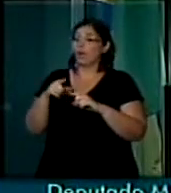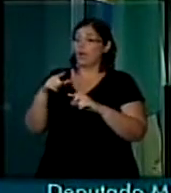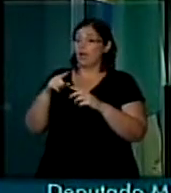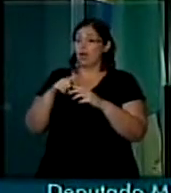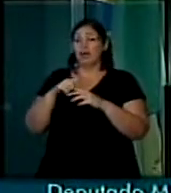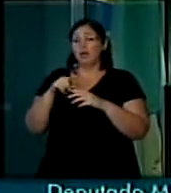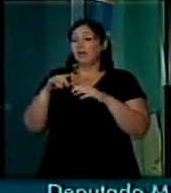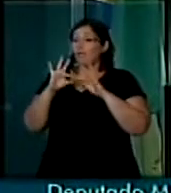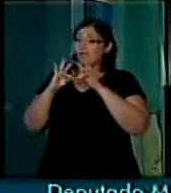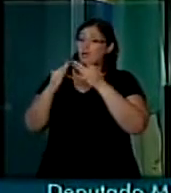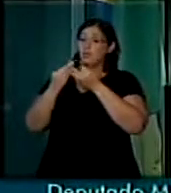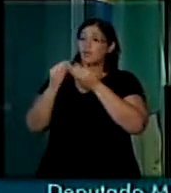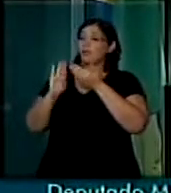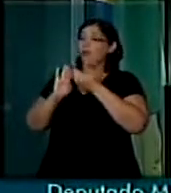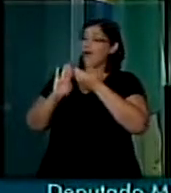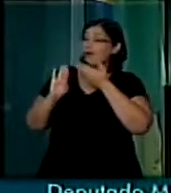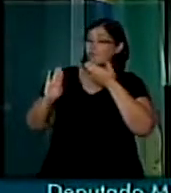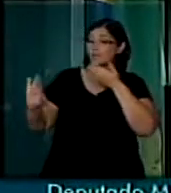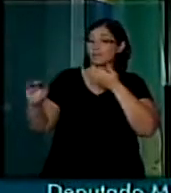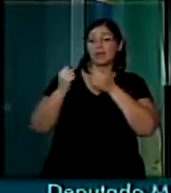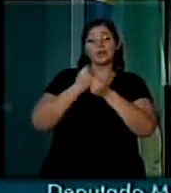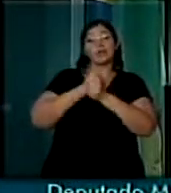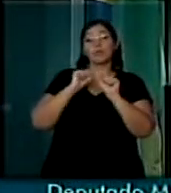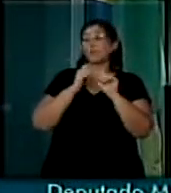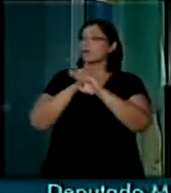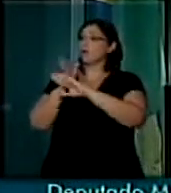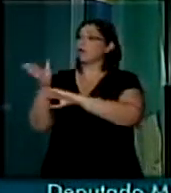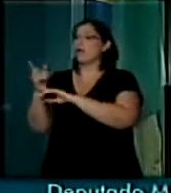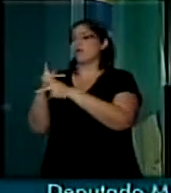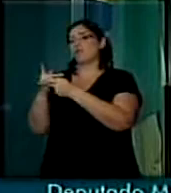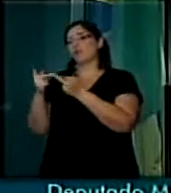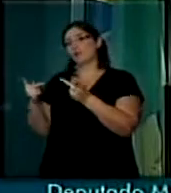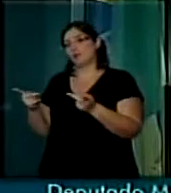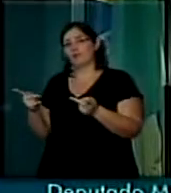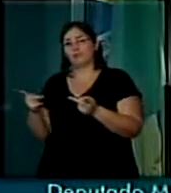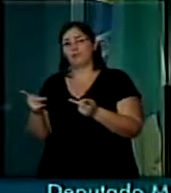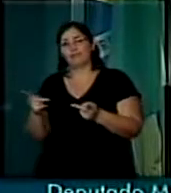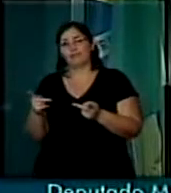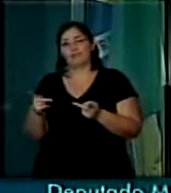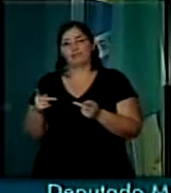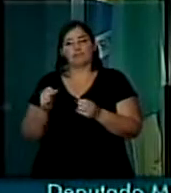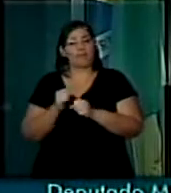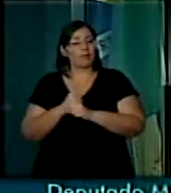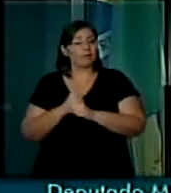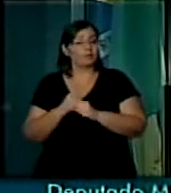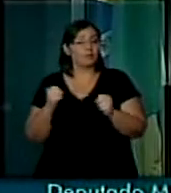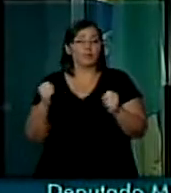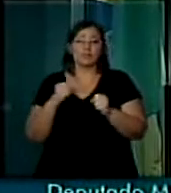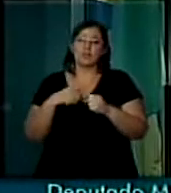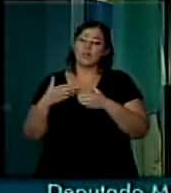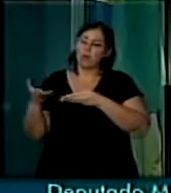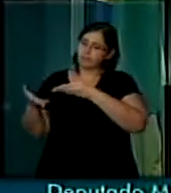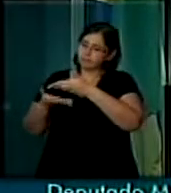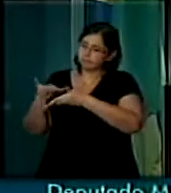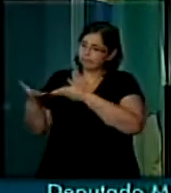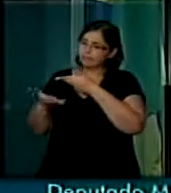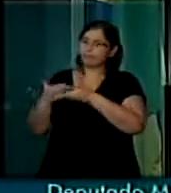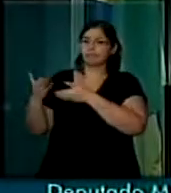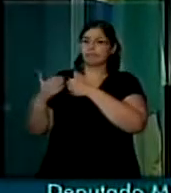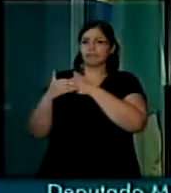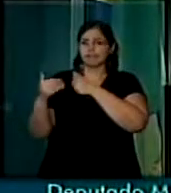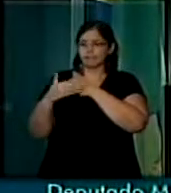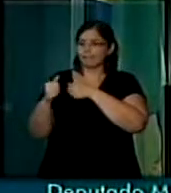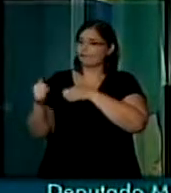estão totalmente impossibilitadas de assistir, de